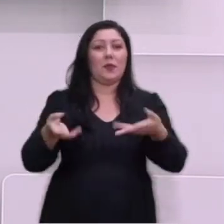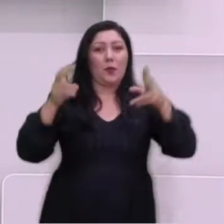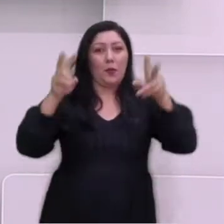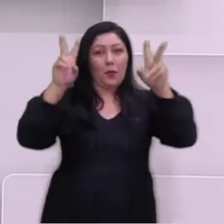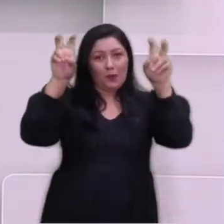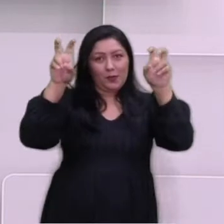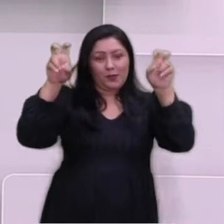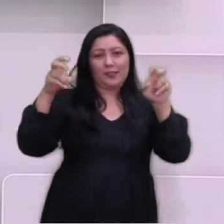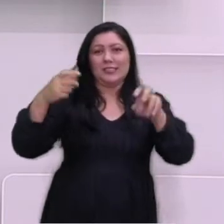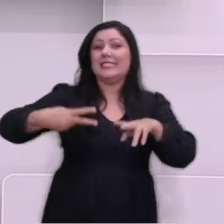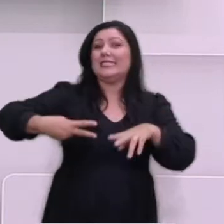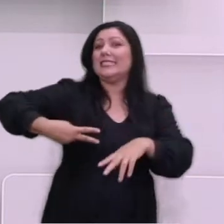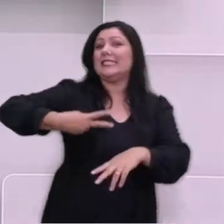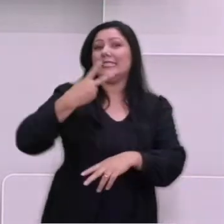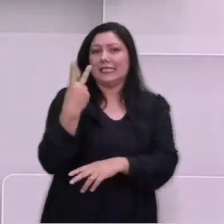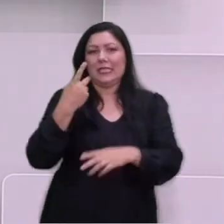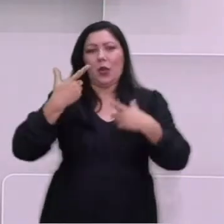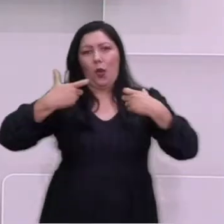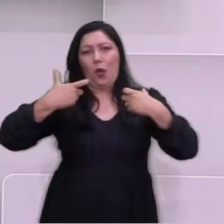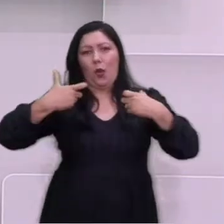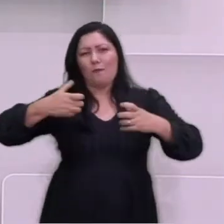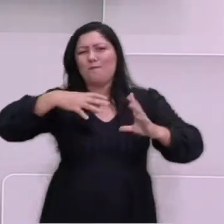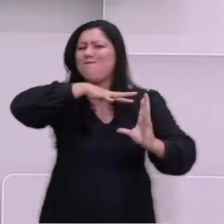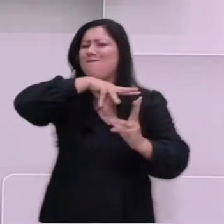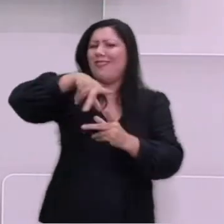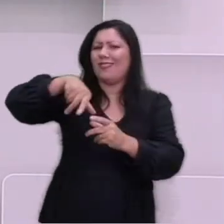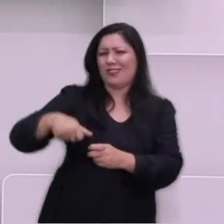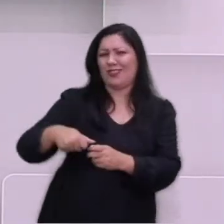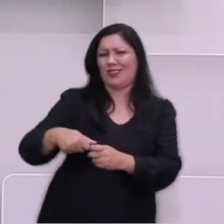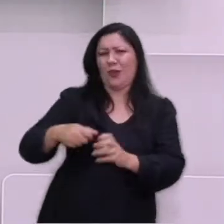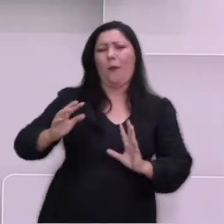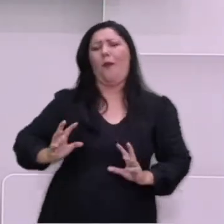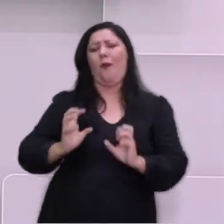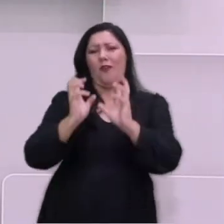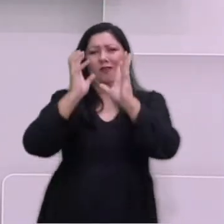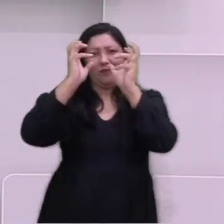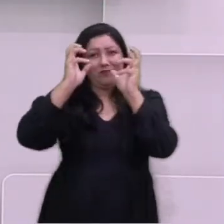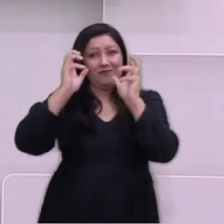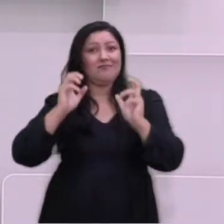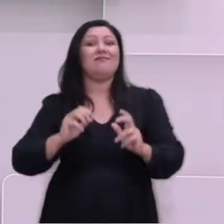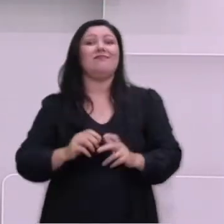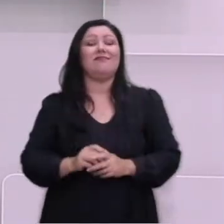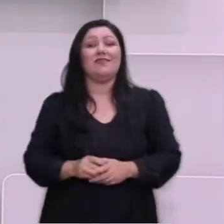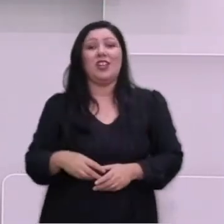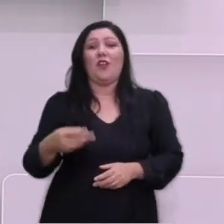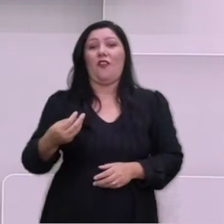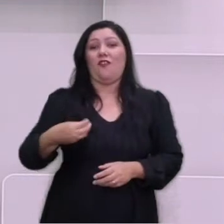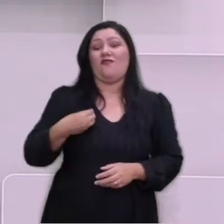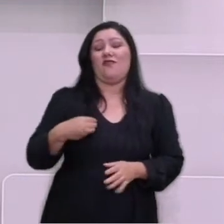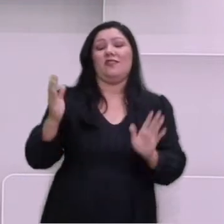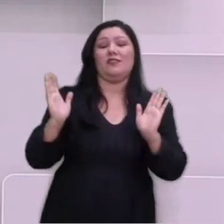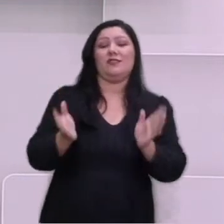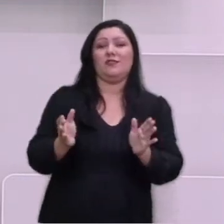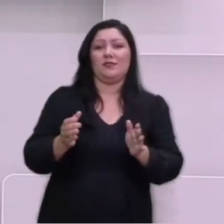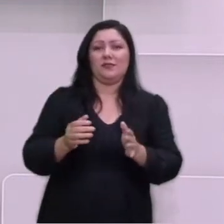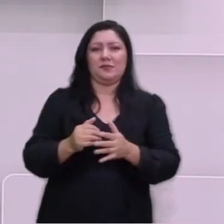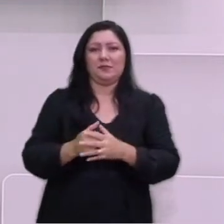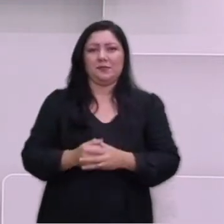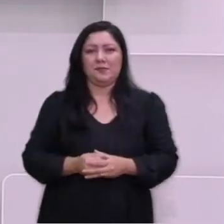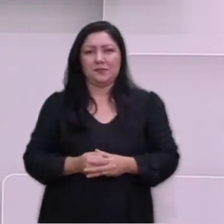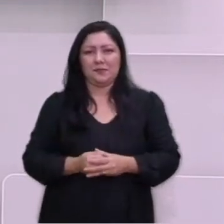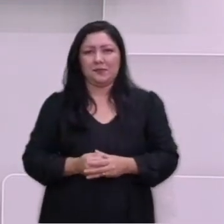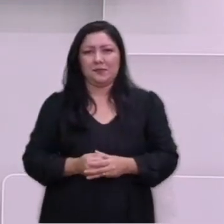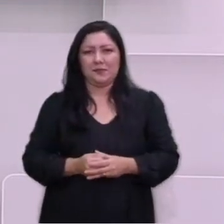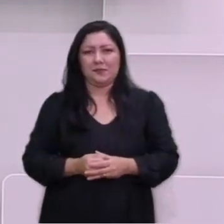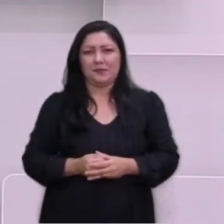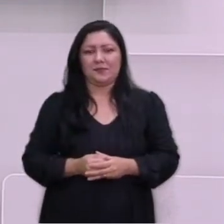Segunda Guerra Mundial e foi um dos maiores conflitos que a humanidade já viveu, ou